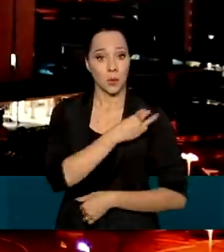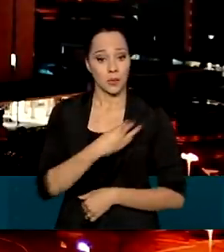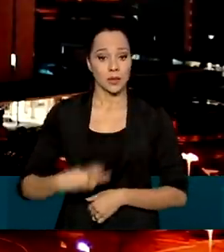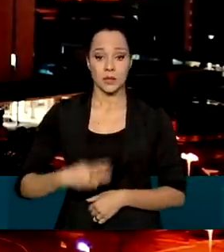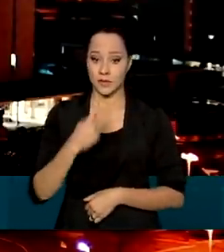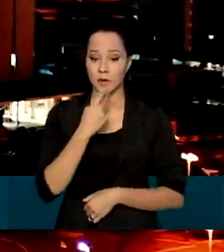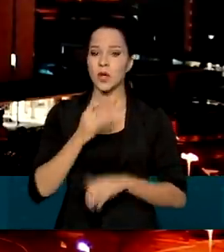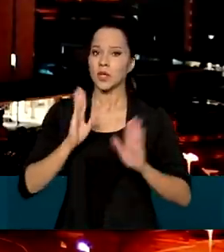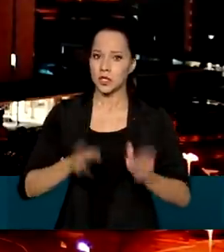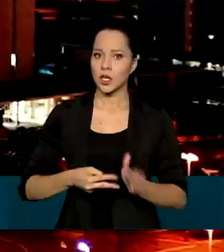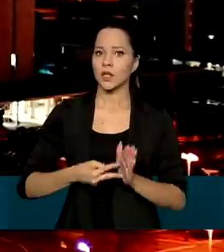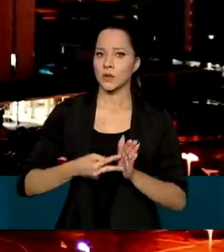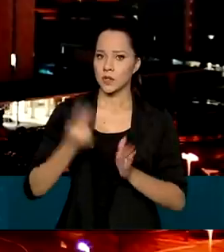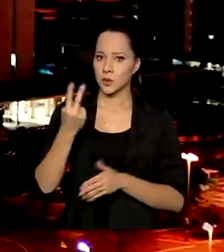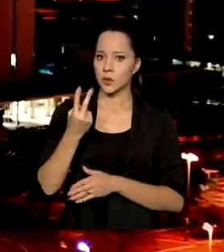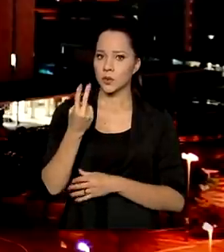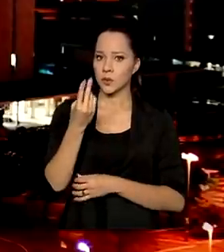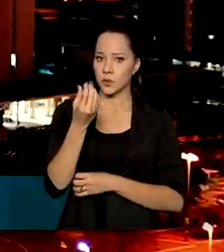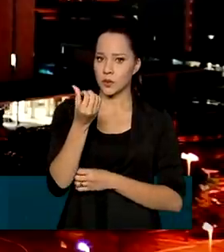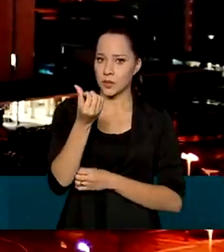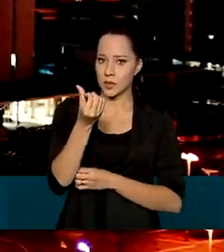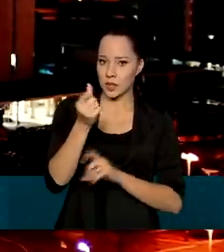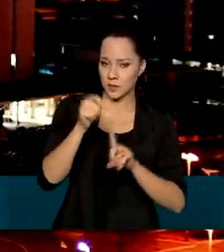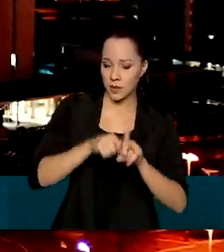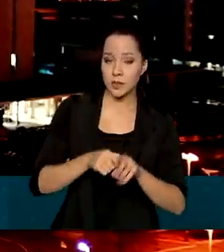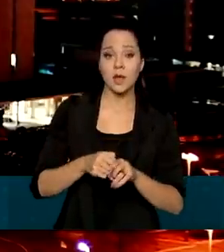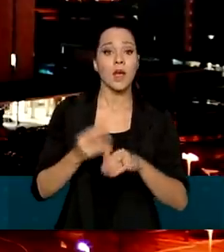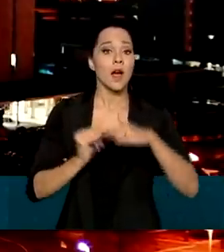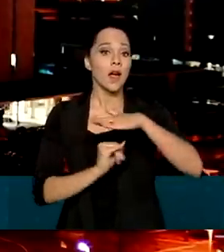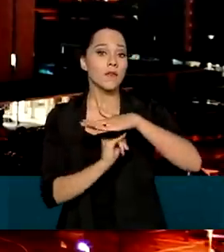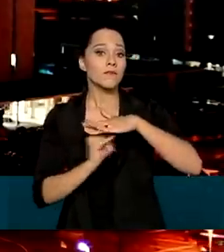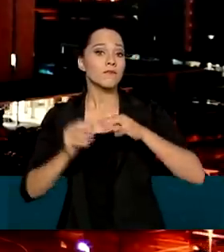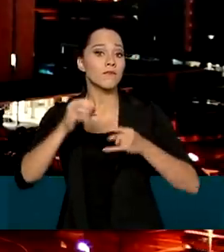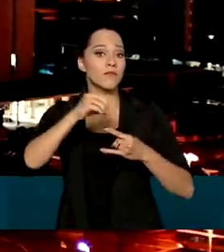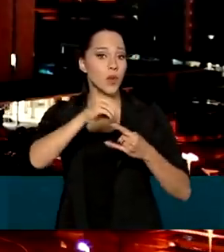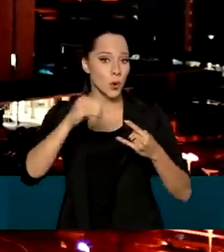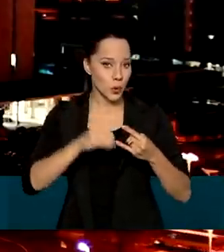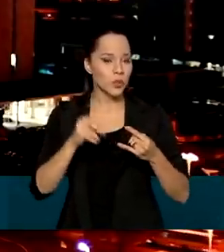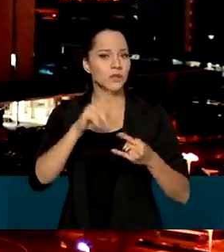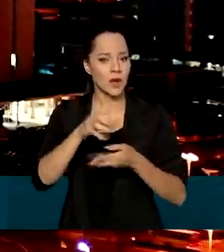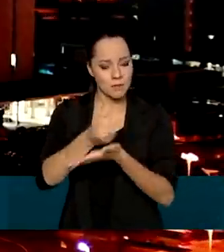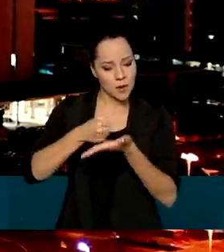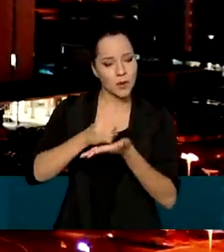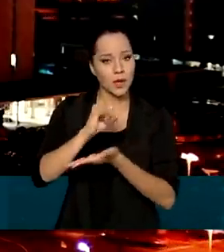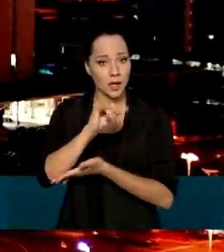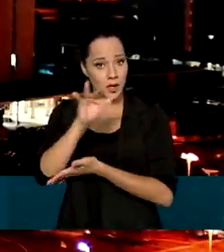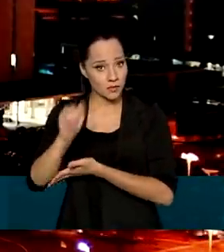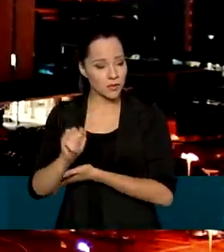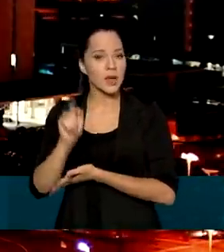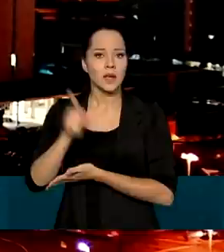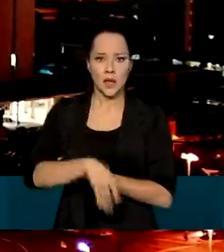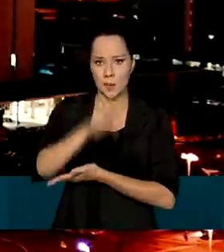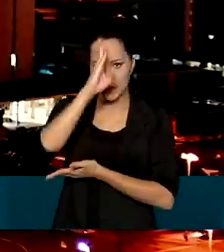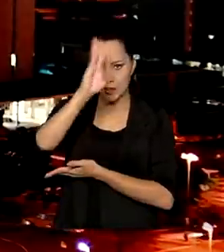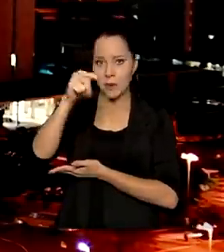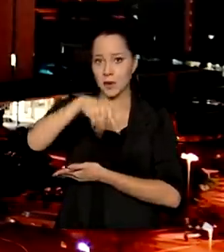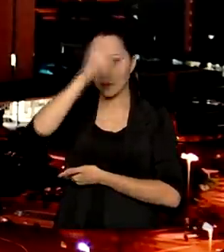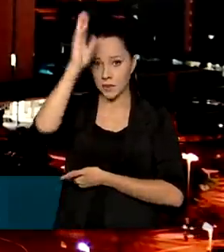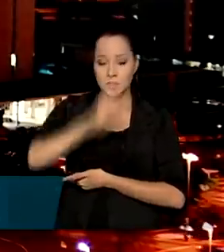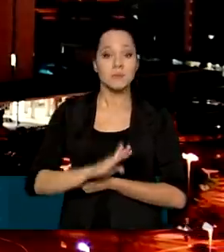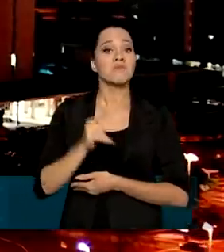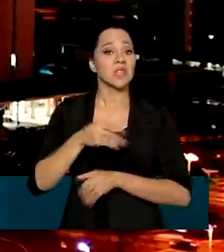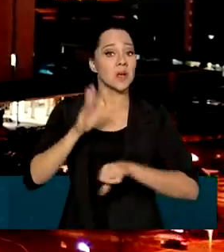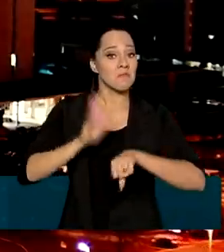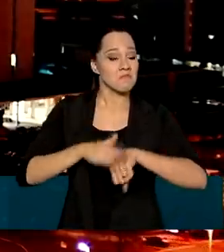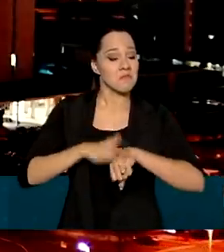afirmou que já no segundo semestre, a Fiocruz irá produzir o IFA, o componente ativo da vacina no Brasil, o que dará